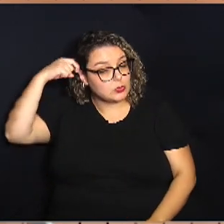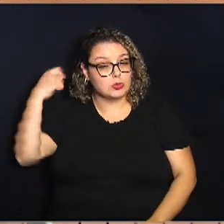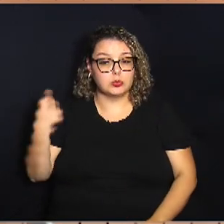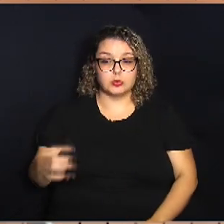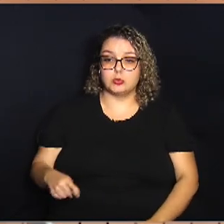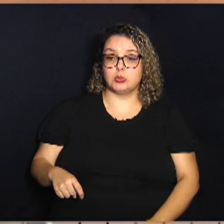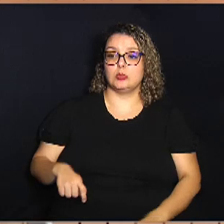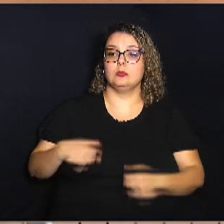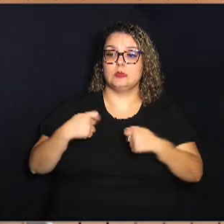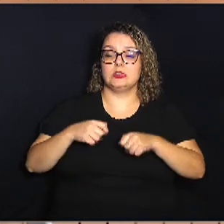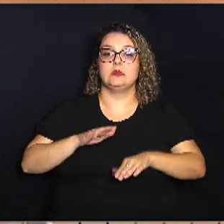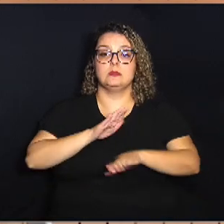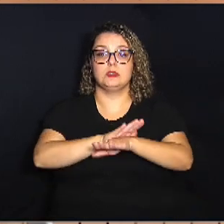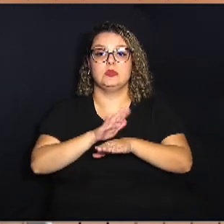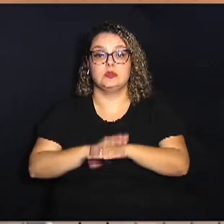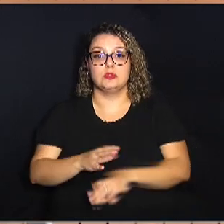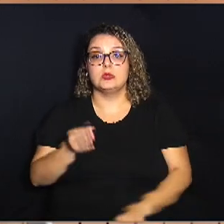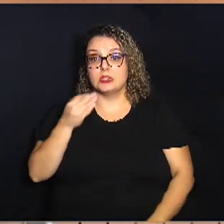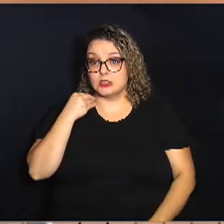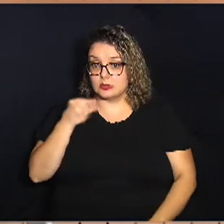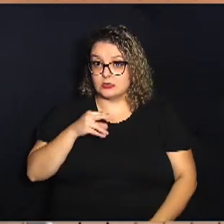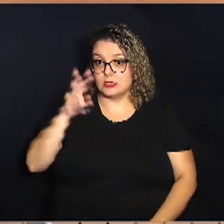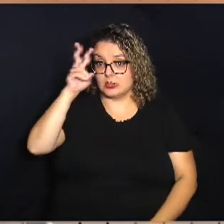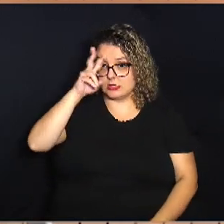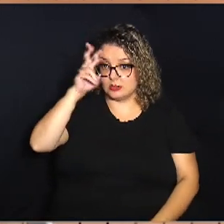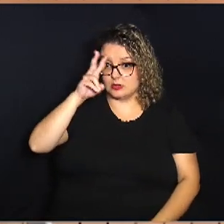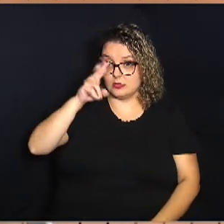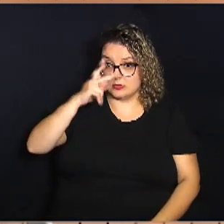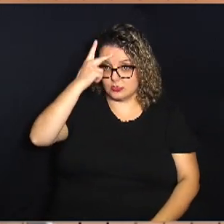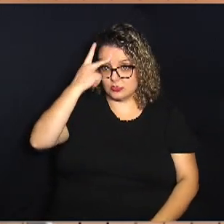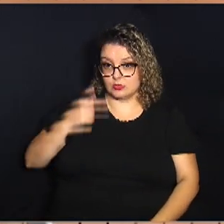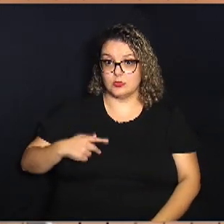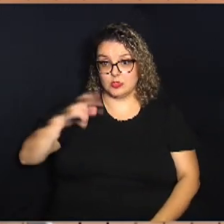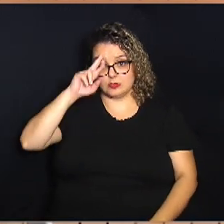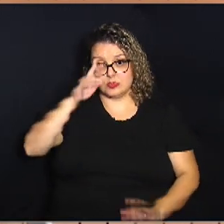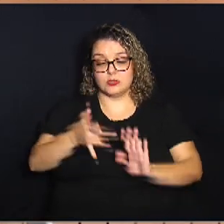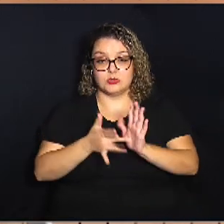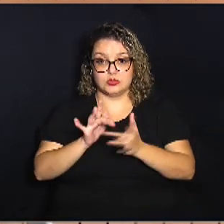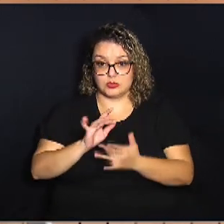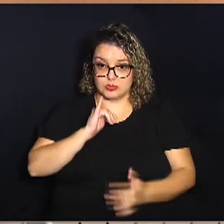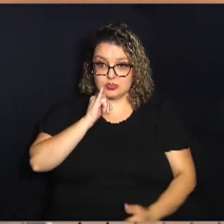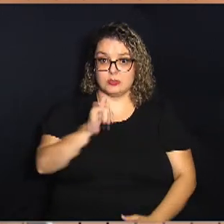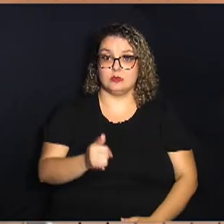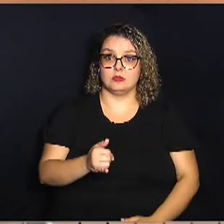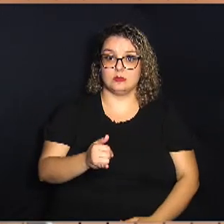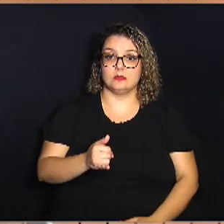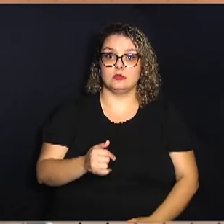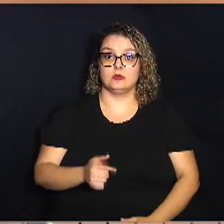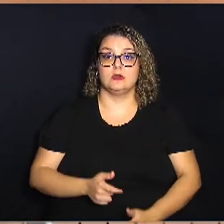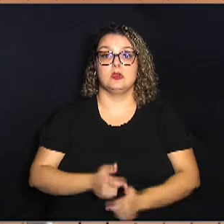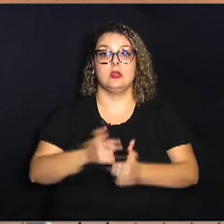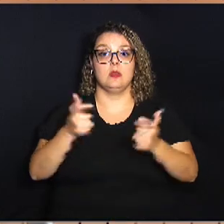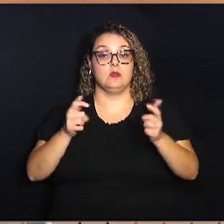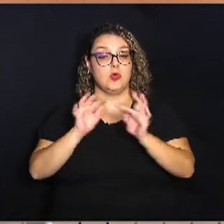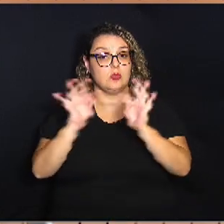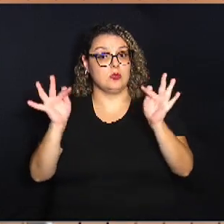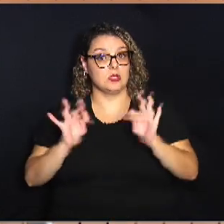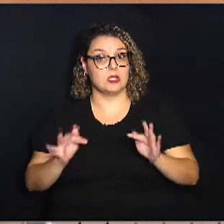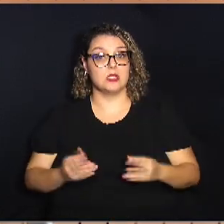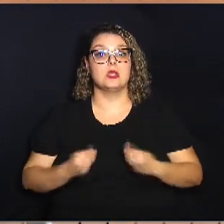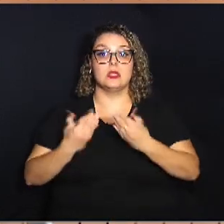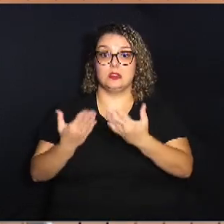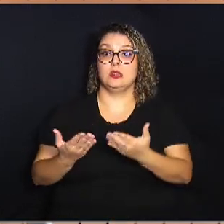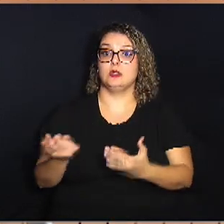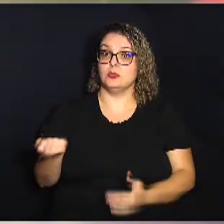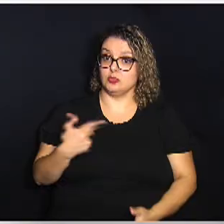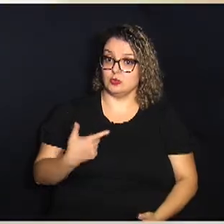ajudar os fracos lembrando as palavras do próprio Senhor Jesus que disse a maior felicidade em dar do que